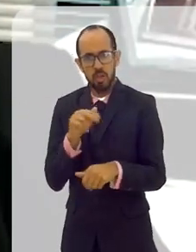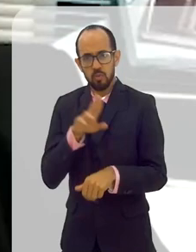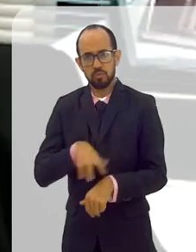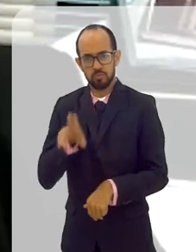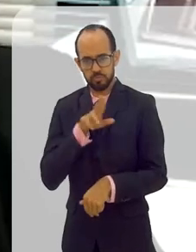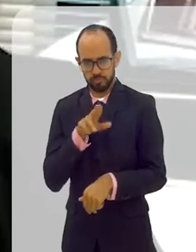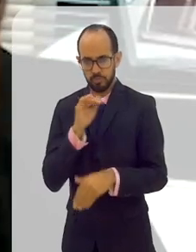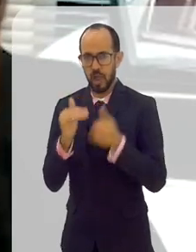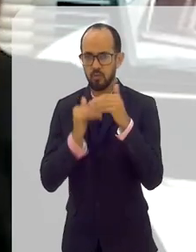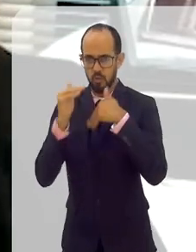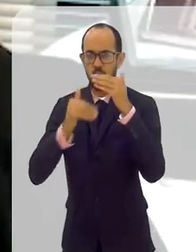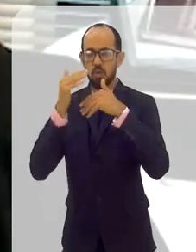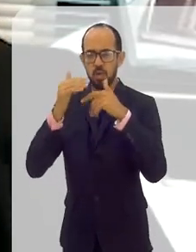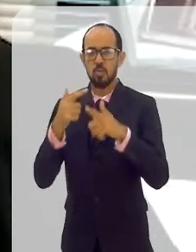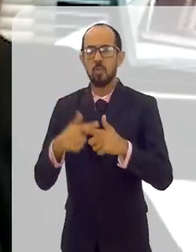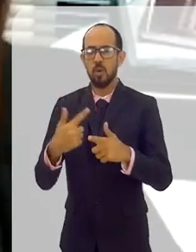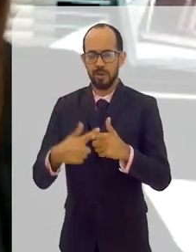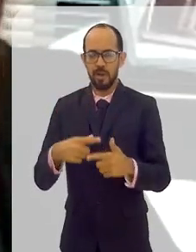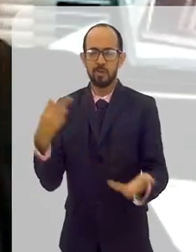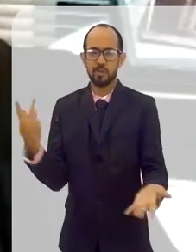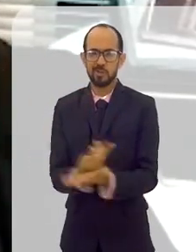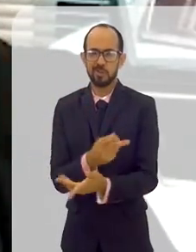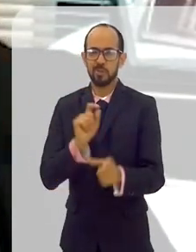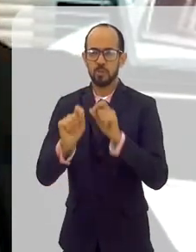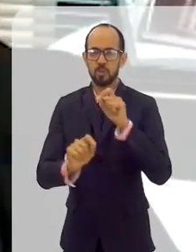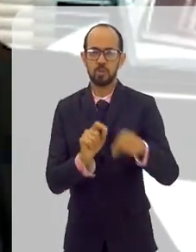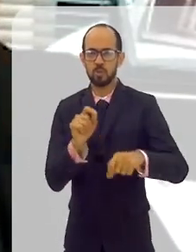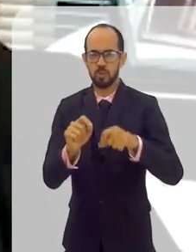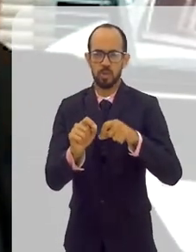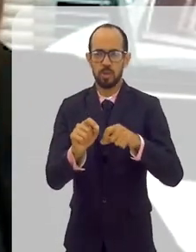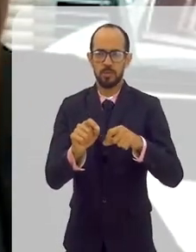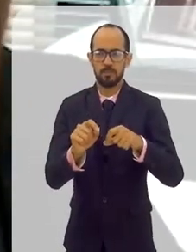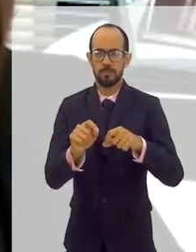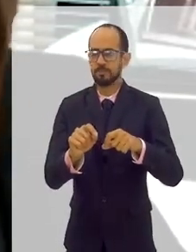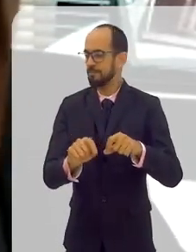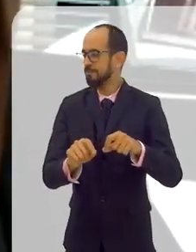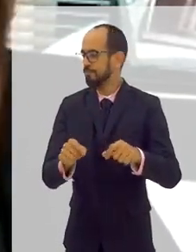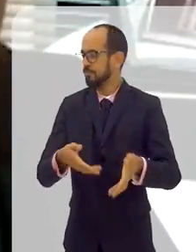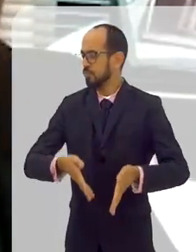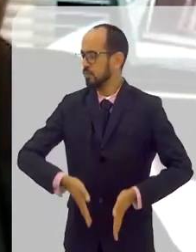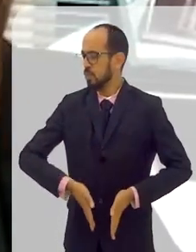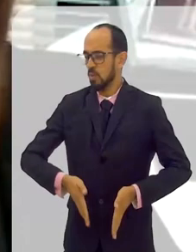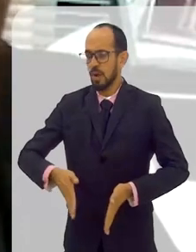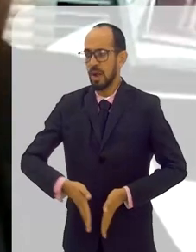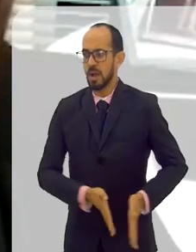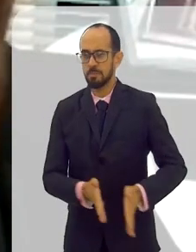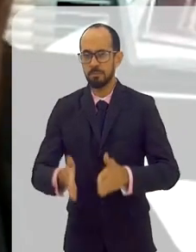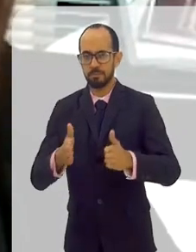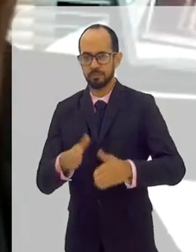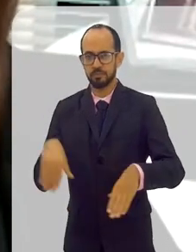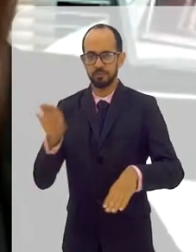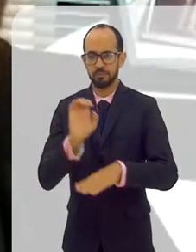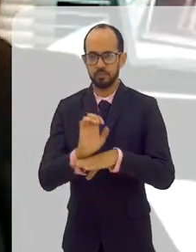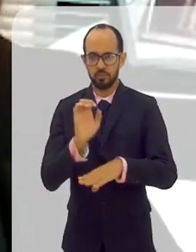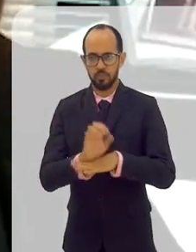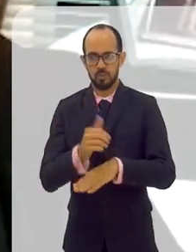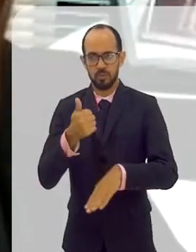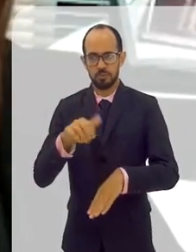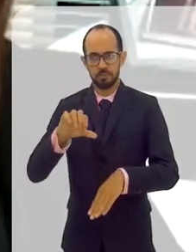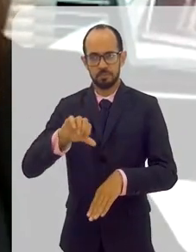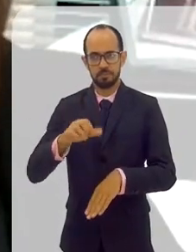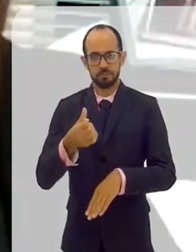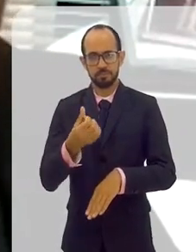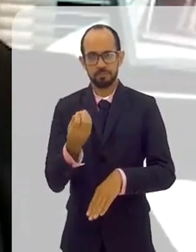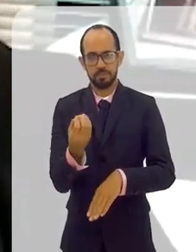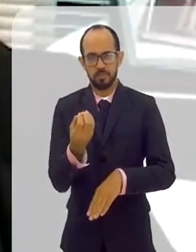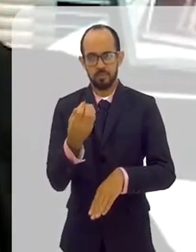evoluiu muito bem, porque houve a implantação de uma carreira de Estado na década de 1960, a